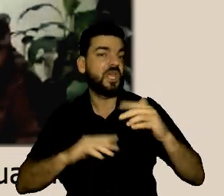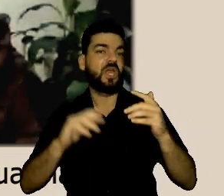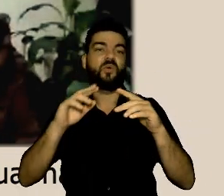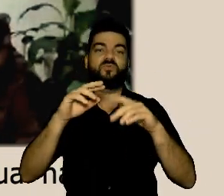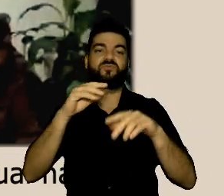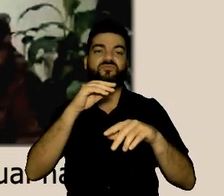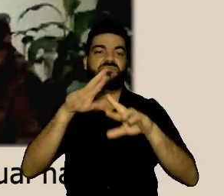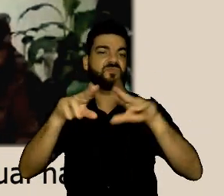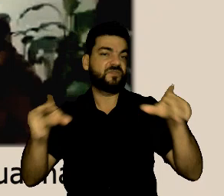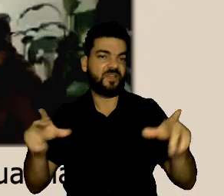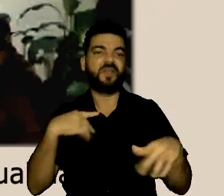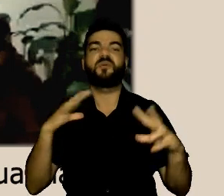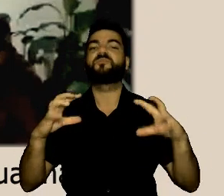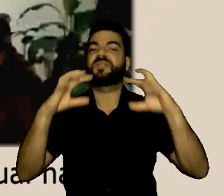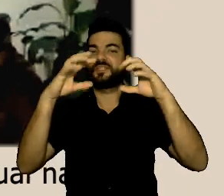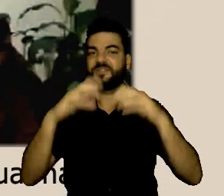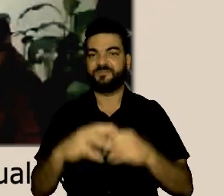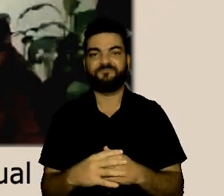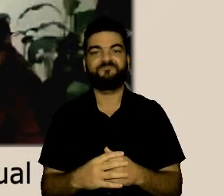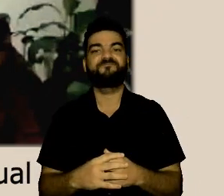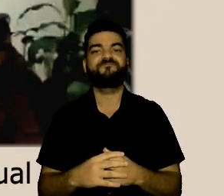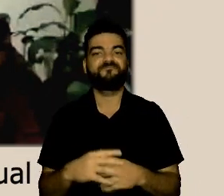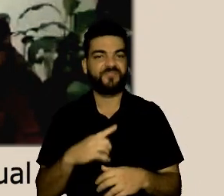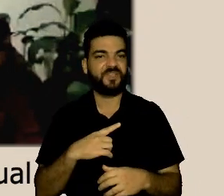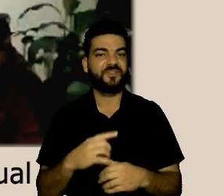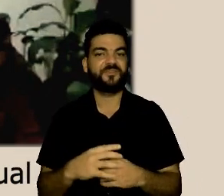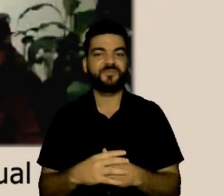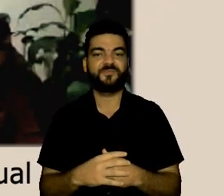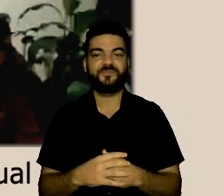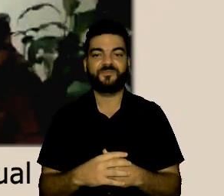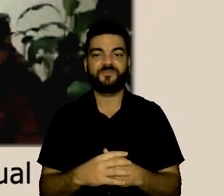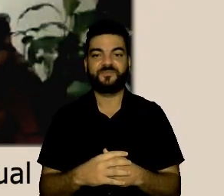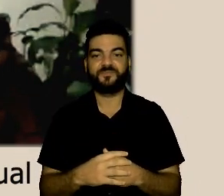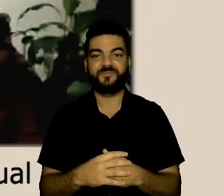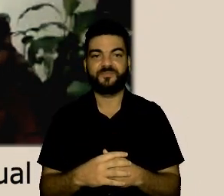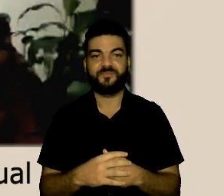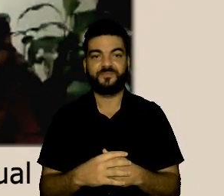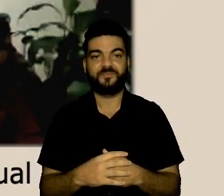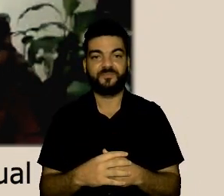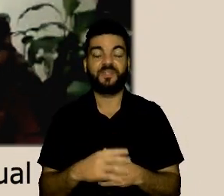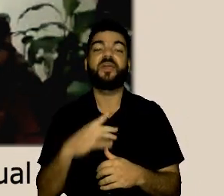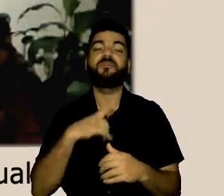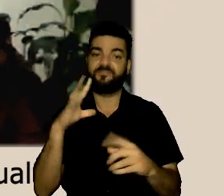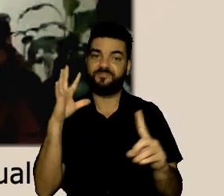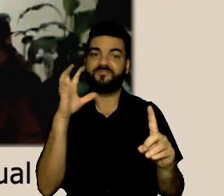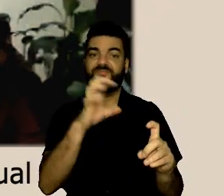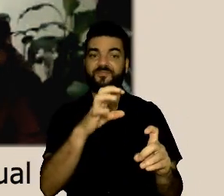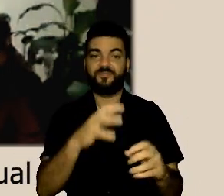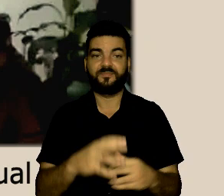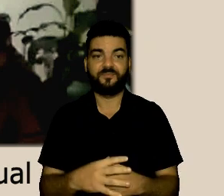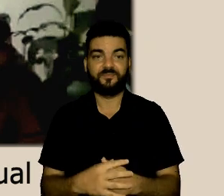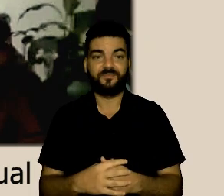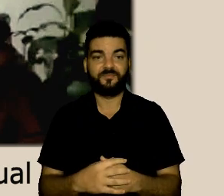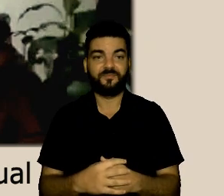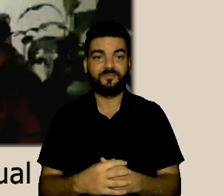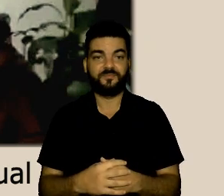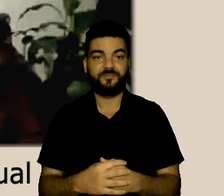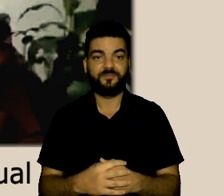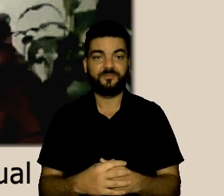onde diferenças podem vir a eclodir e isso causa problemas interrelacionais e